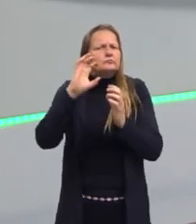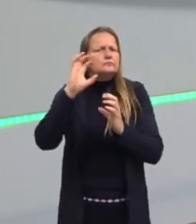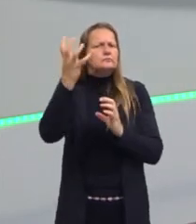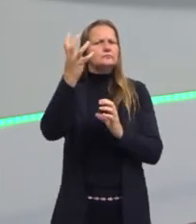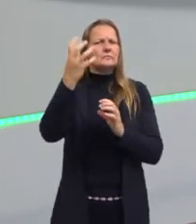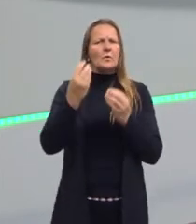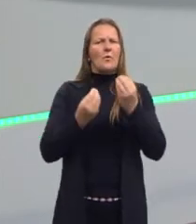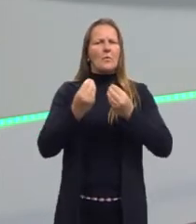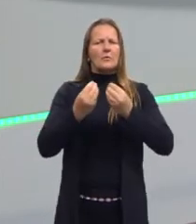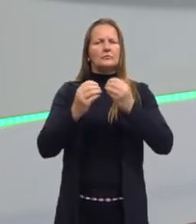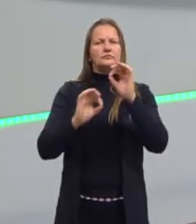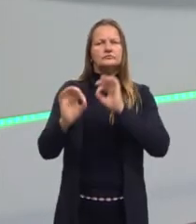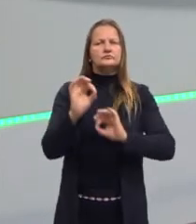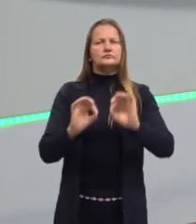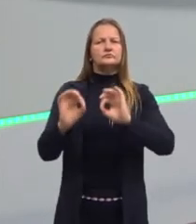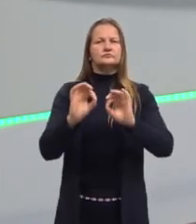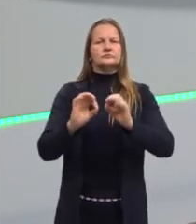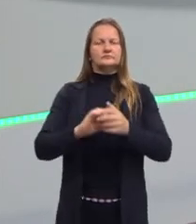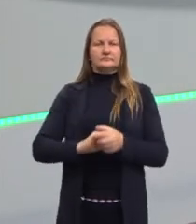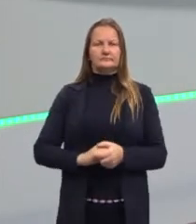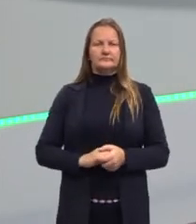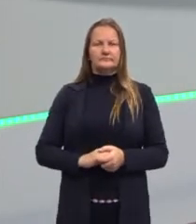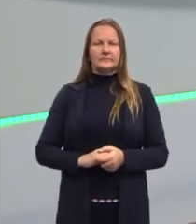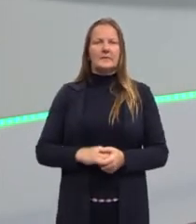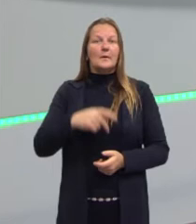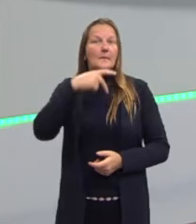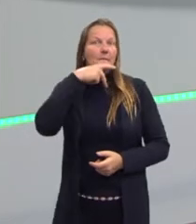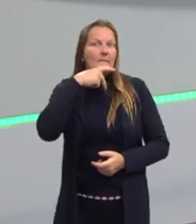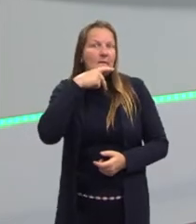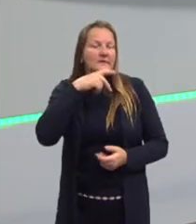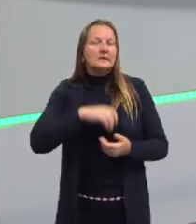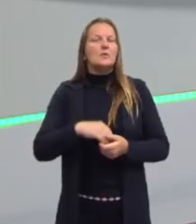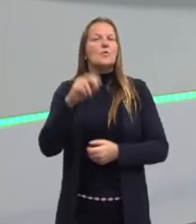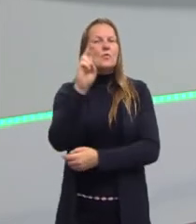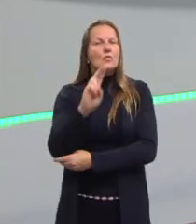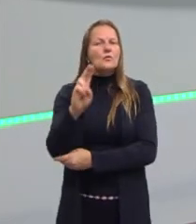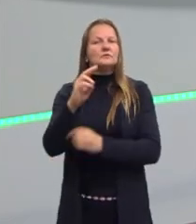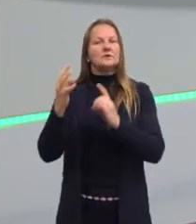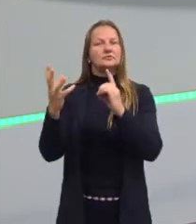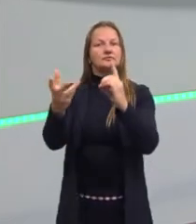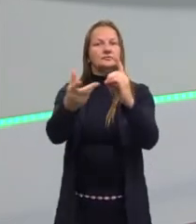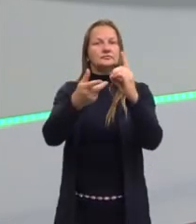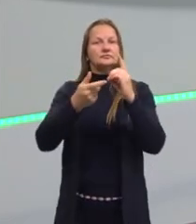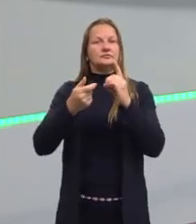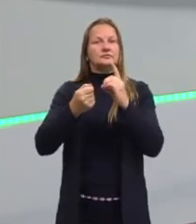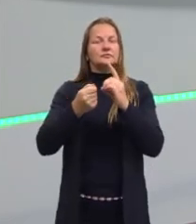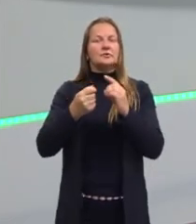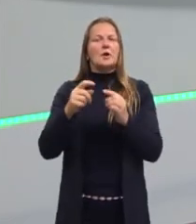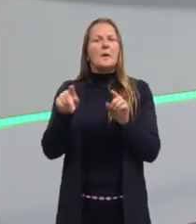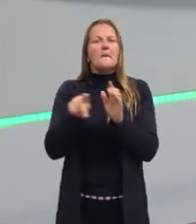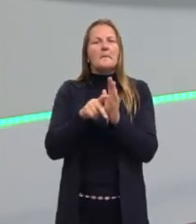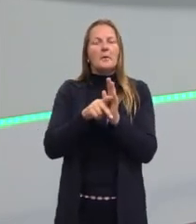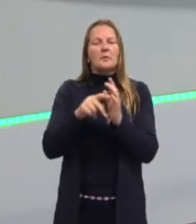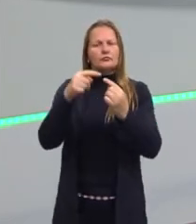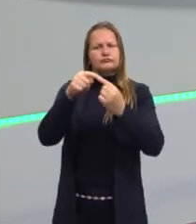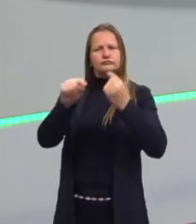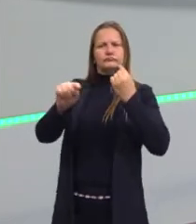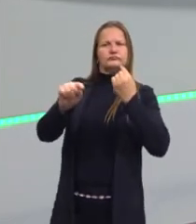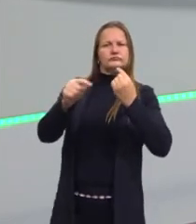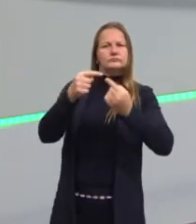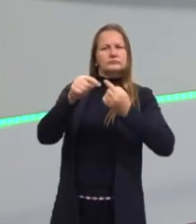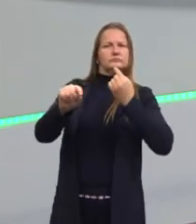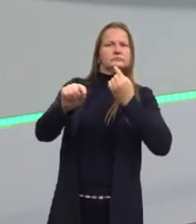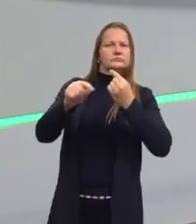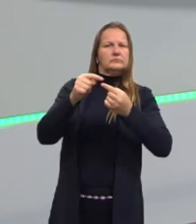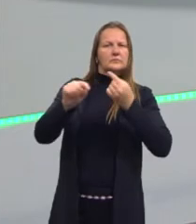essa questão. O Platão, ele vai usar a dialética dos contraditórios. Ele vai